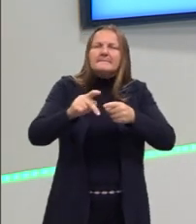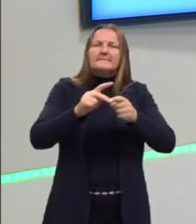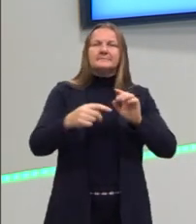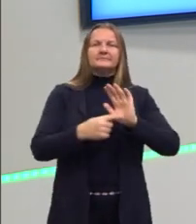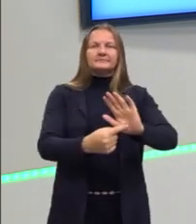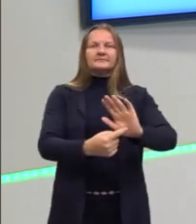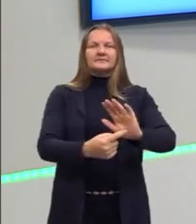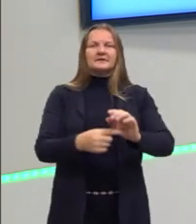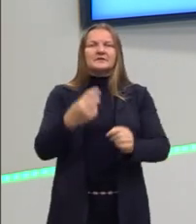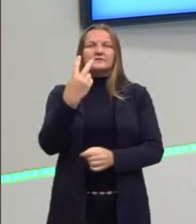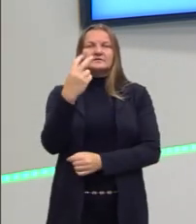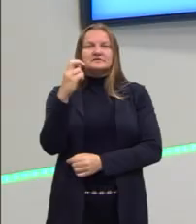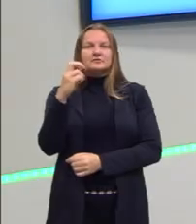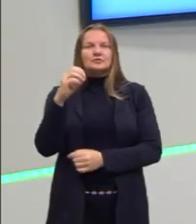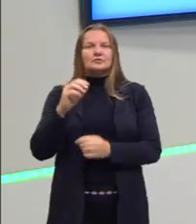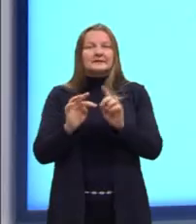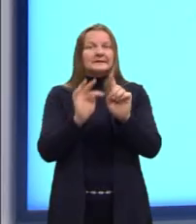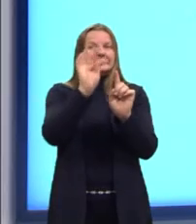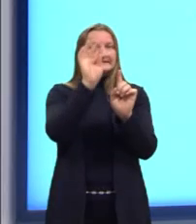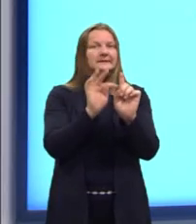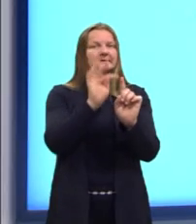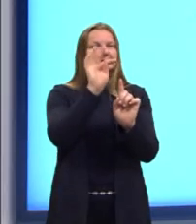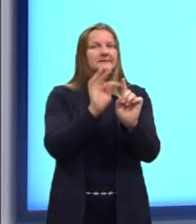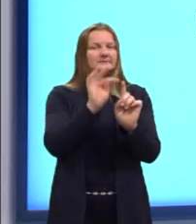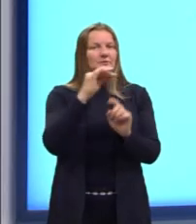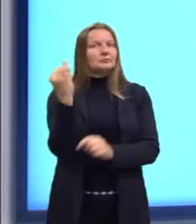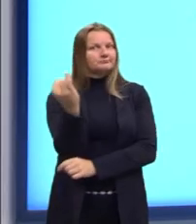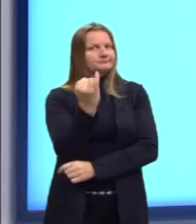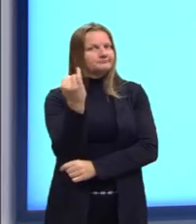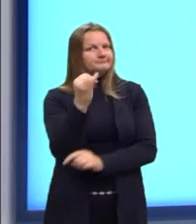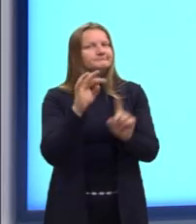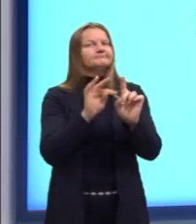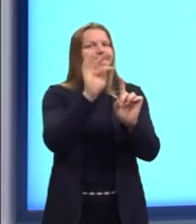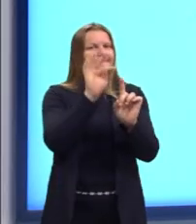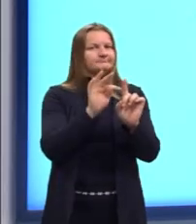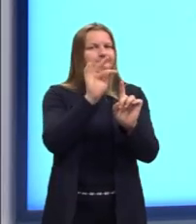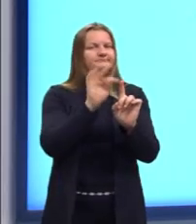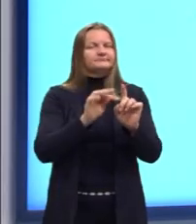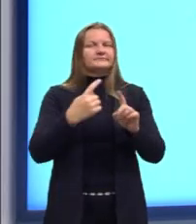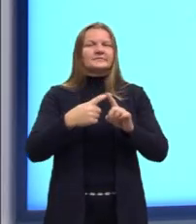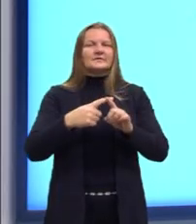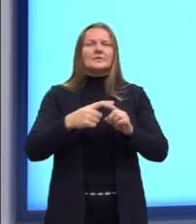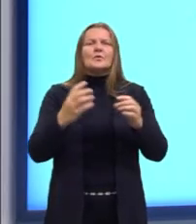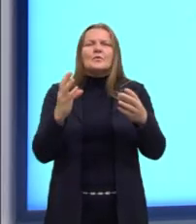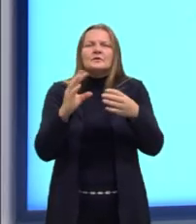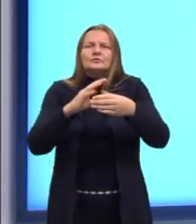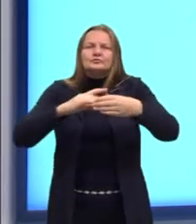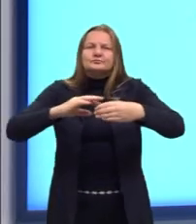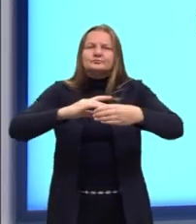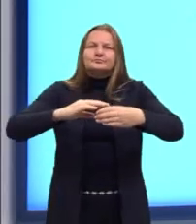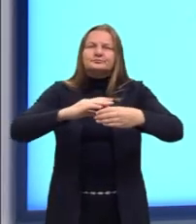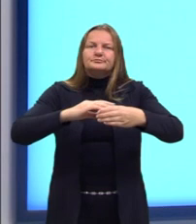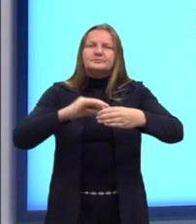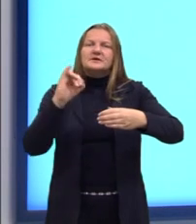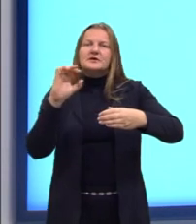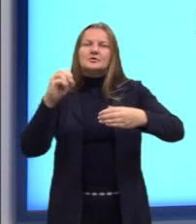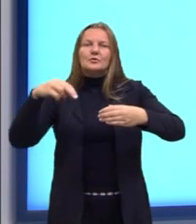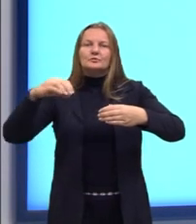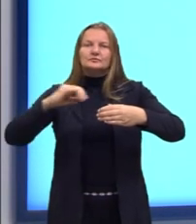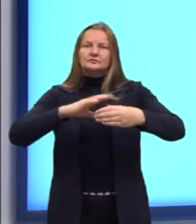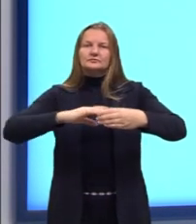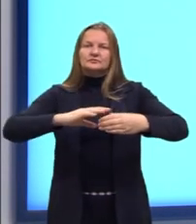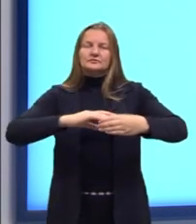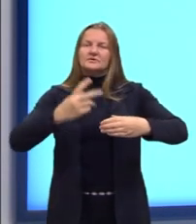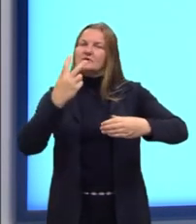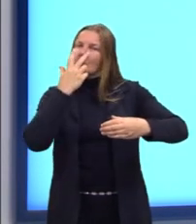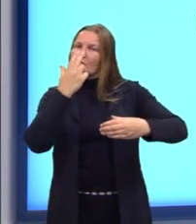a 25 graus Celsius. Lembra que esses valores a gente sempre tem que levar em consideração a temperatura. As concentrações de ambos os íons iguais. É